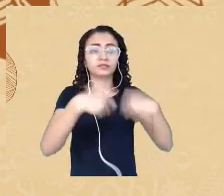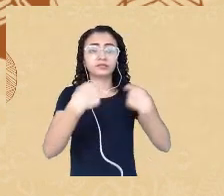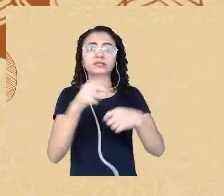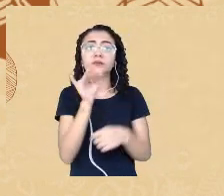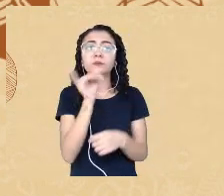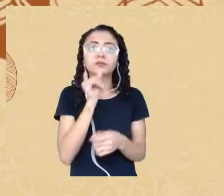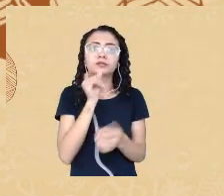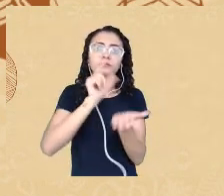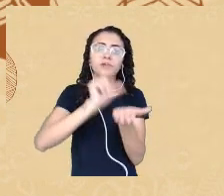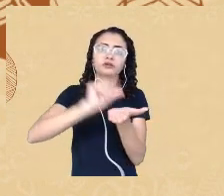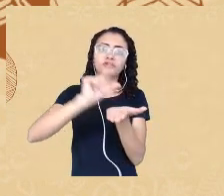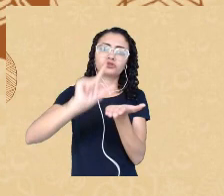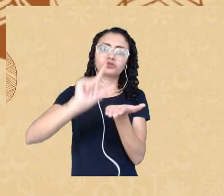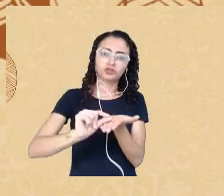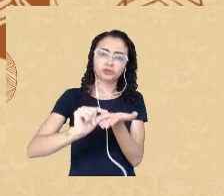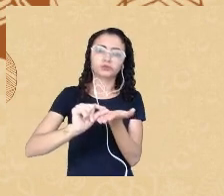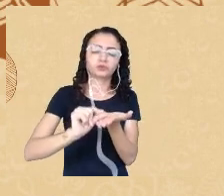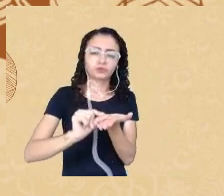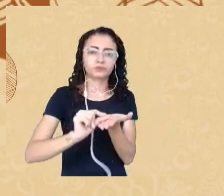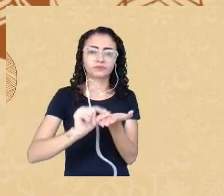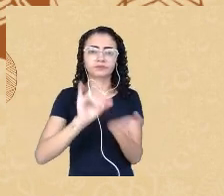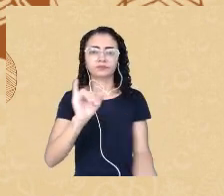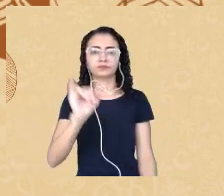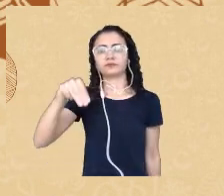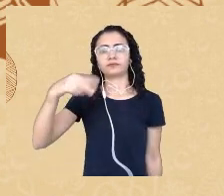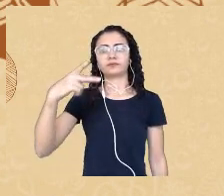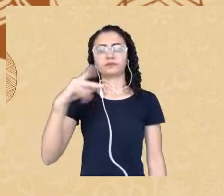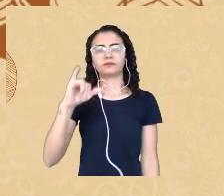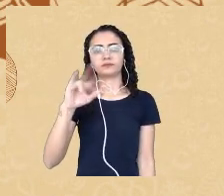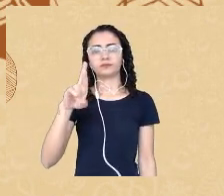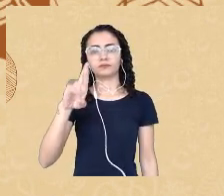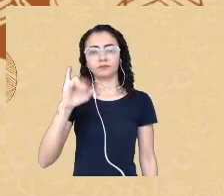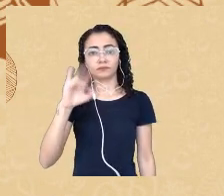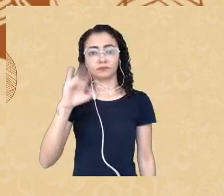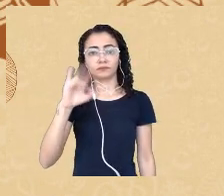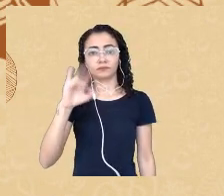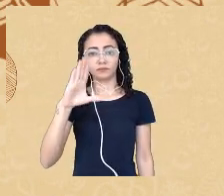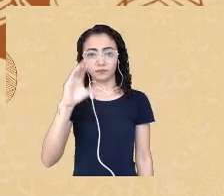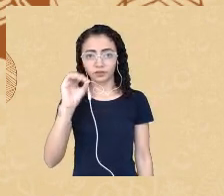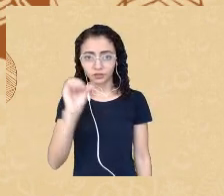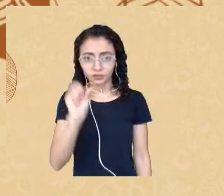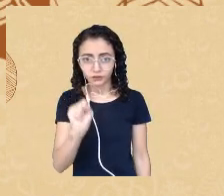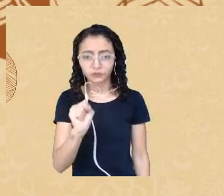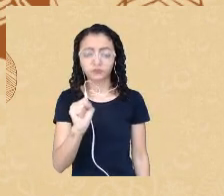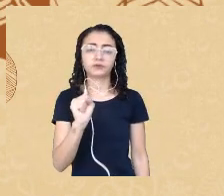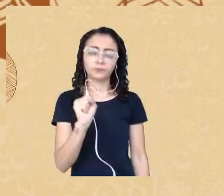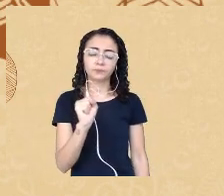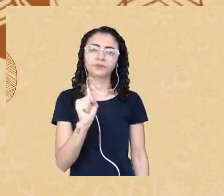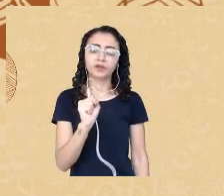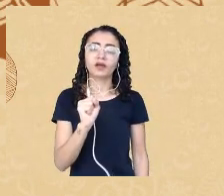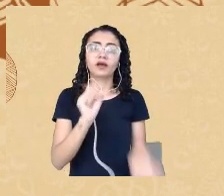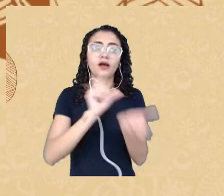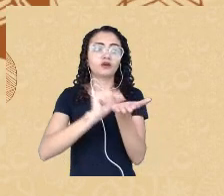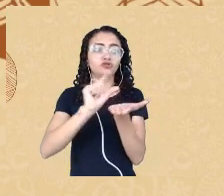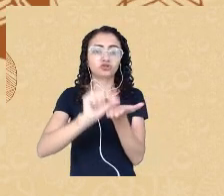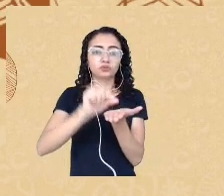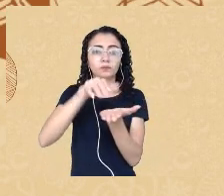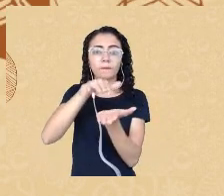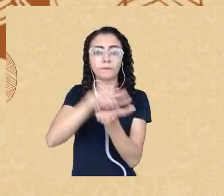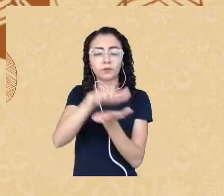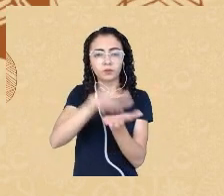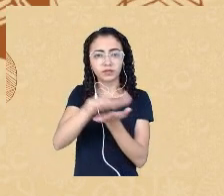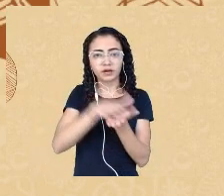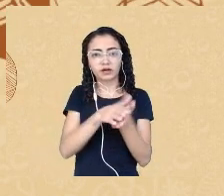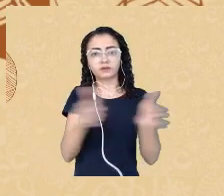sessão participantes em artigos de forma subtitulada. Os artigos, eles são publicados do ano de 2011